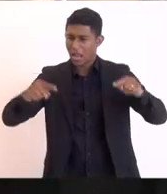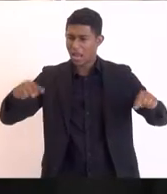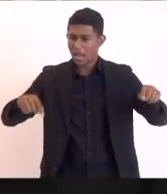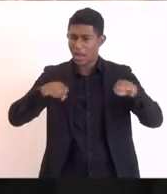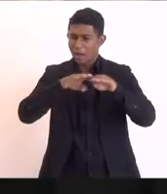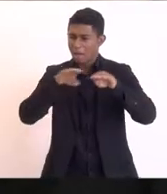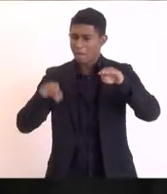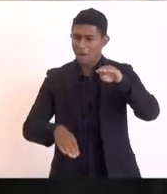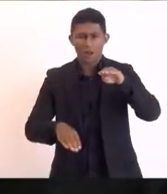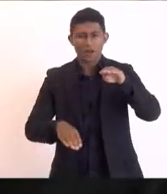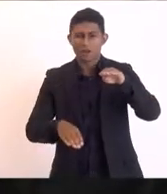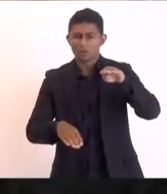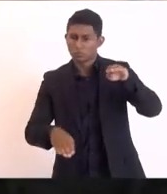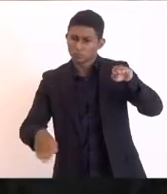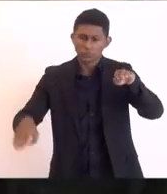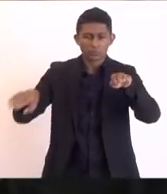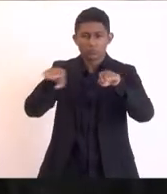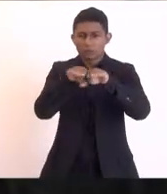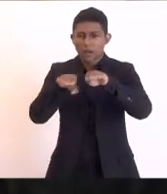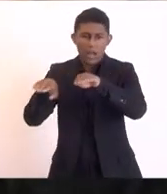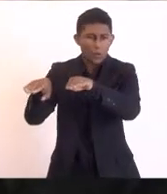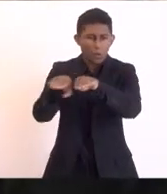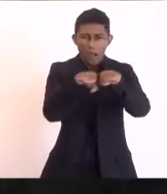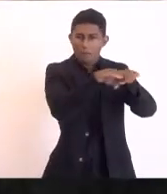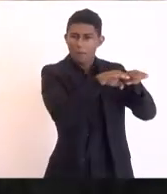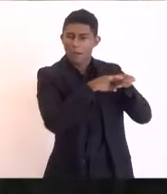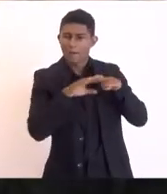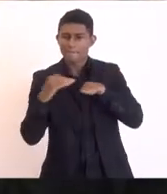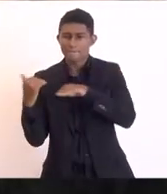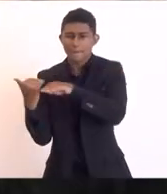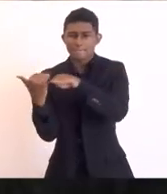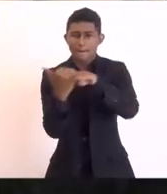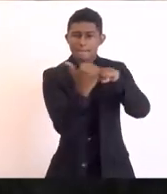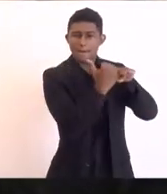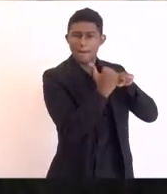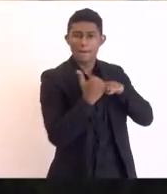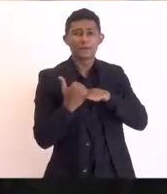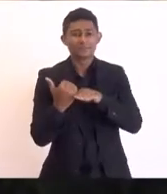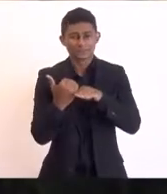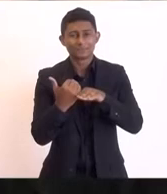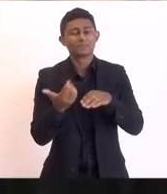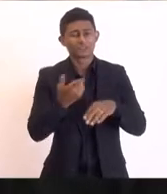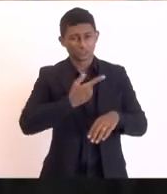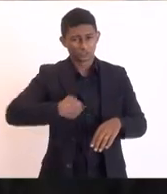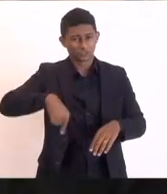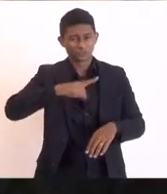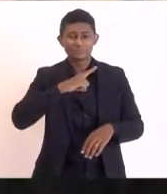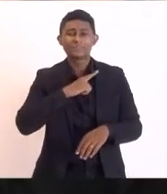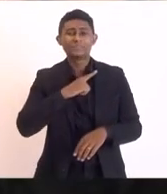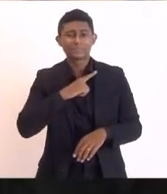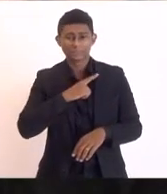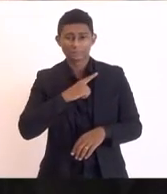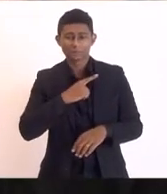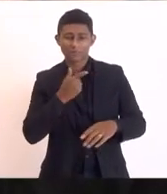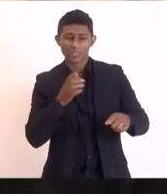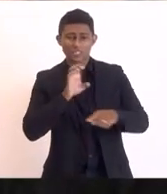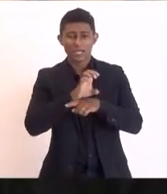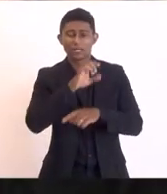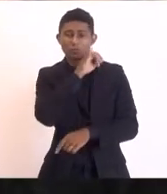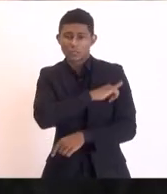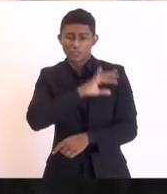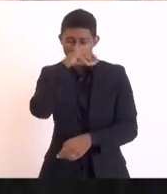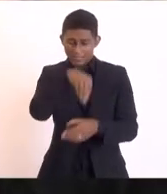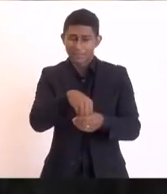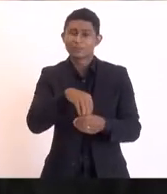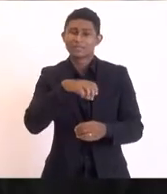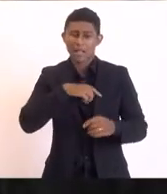é desenvolvimento a partir do qual a gente diminui as desigualdades gritantes que a gente tem dentro do estado do Rio de